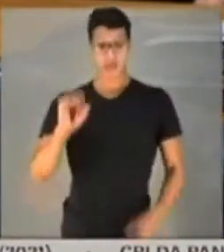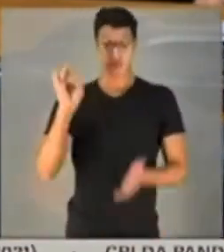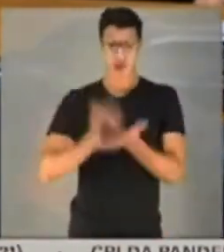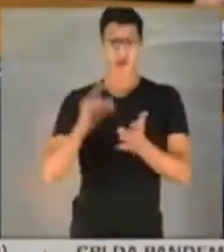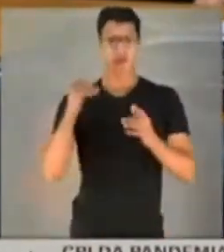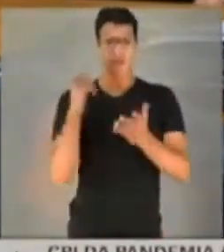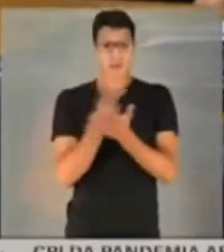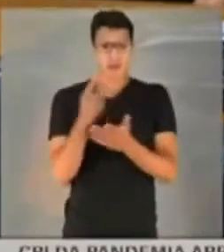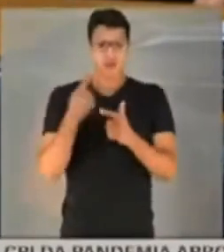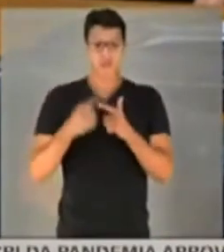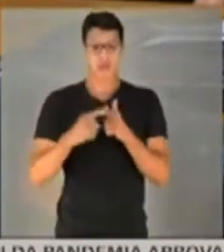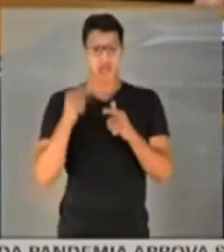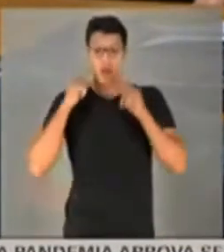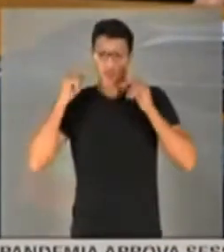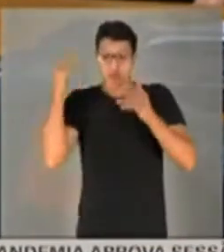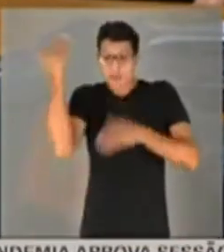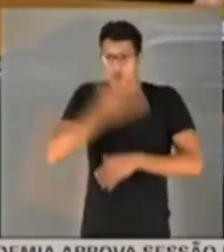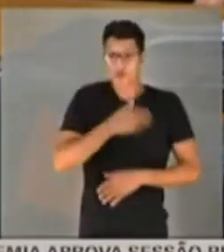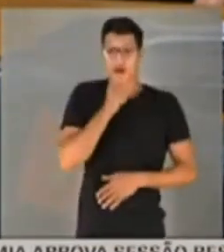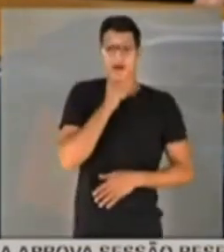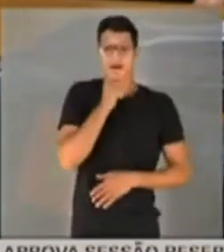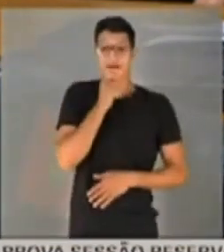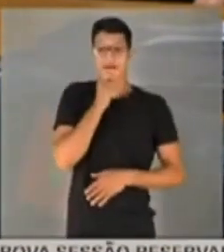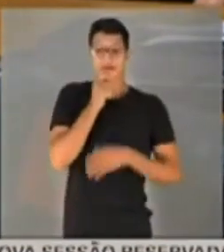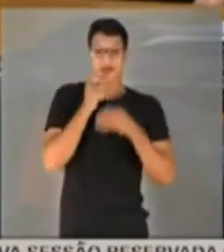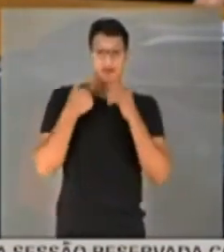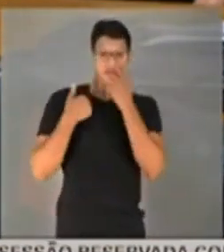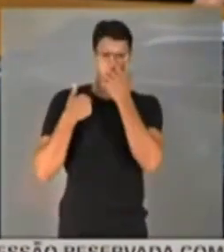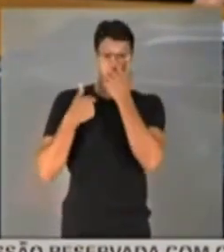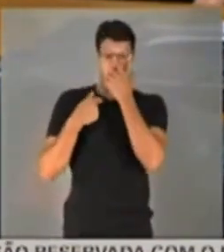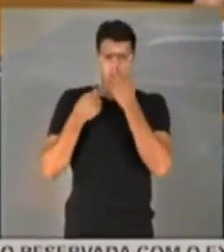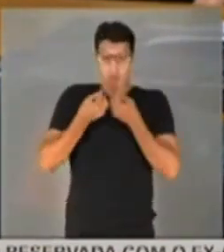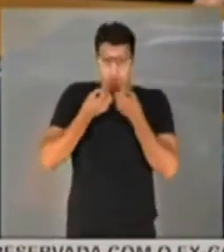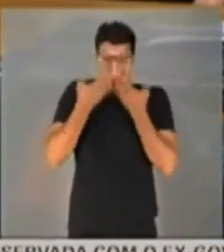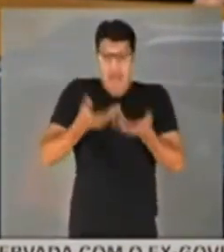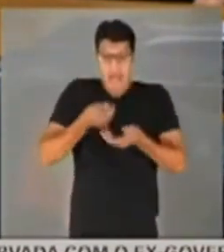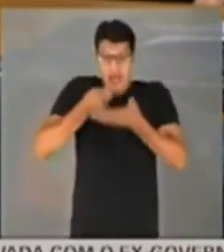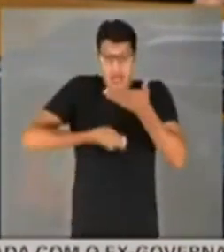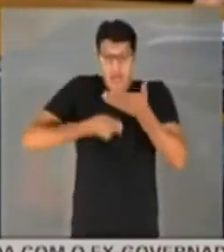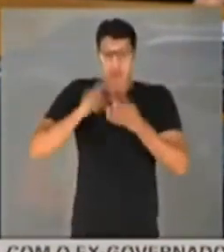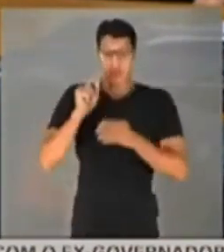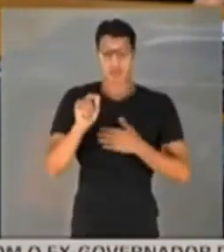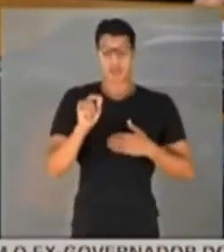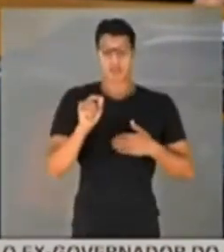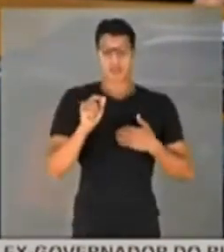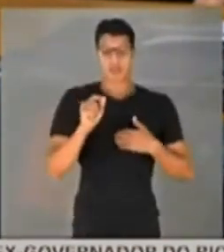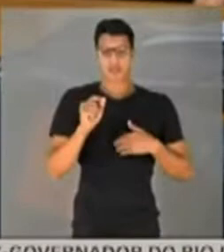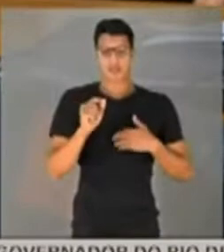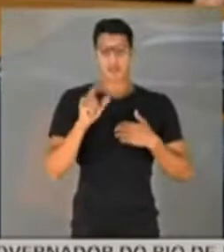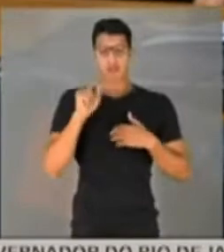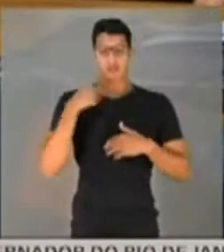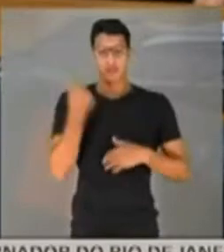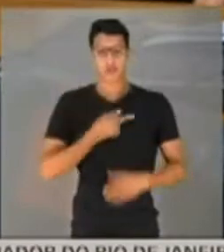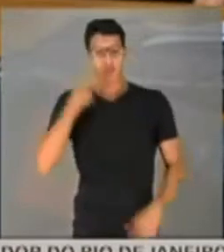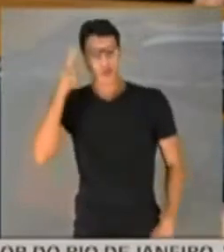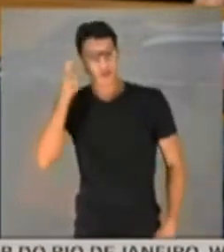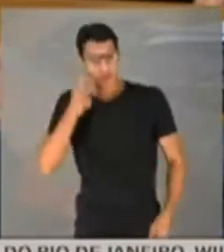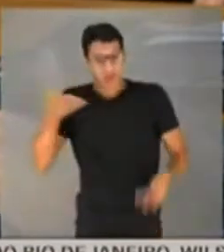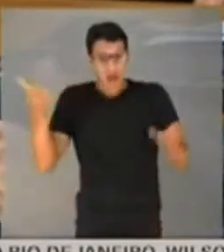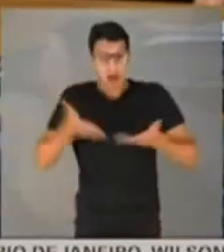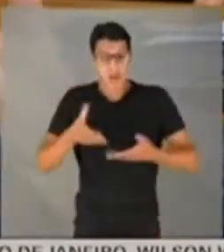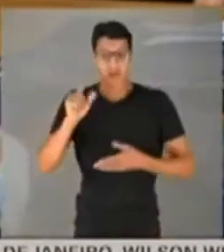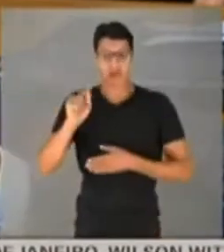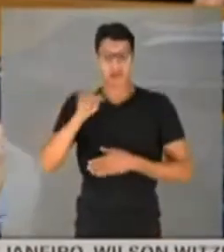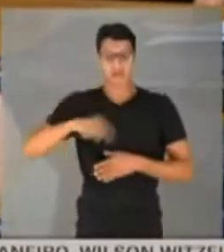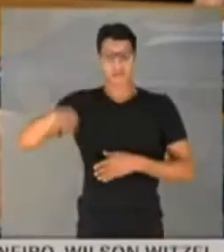não se apurou ainda e o relato e o que nós ouvimos agora pouco